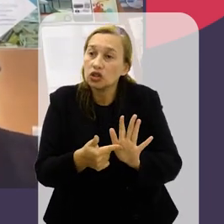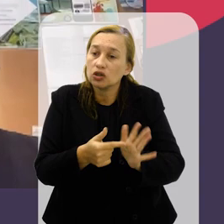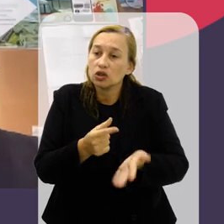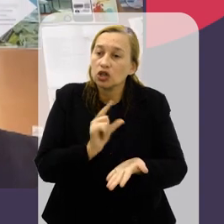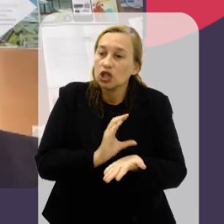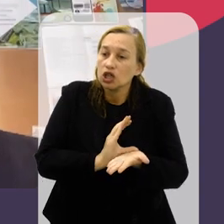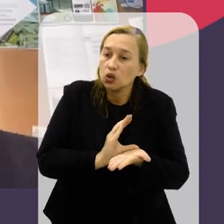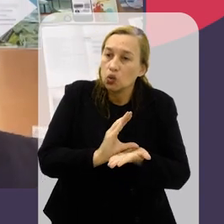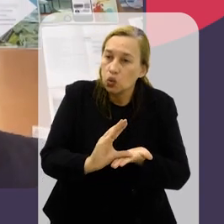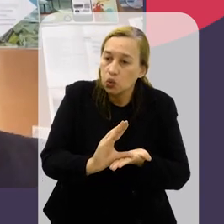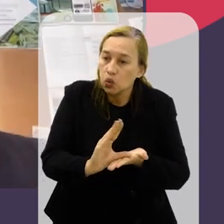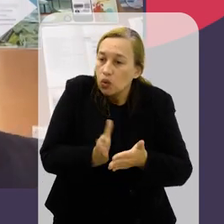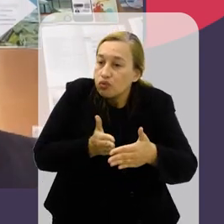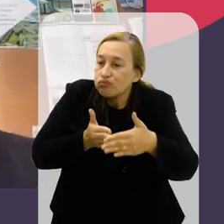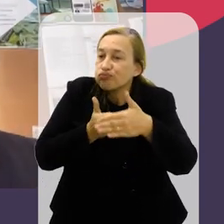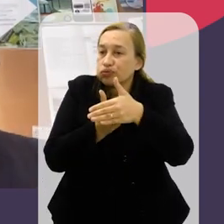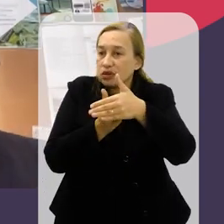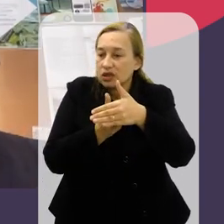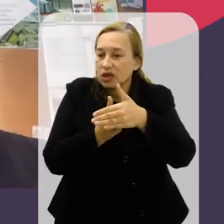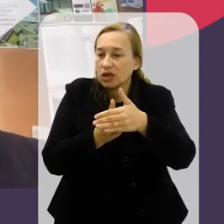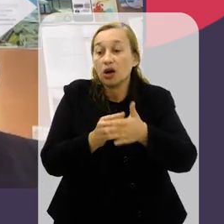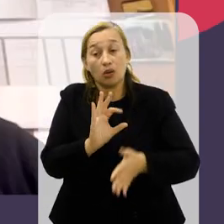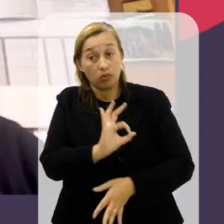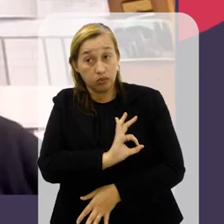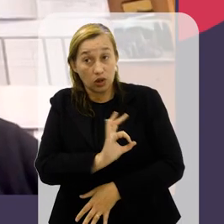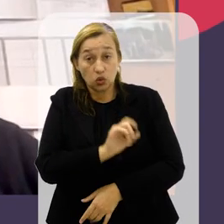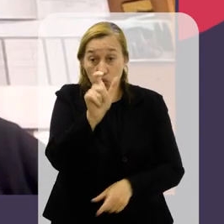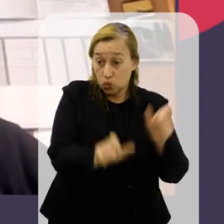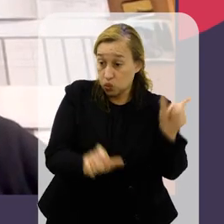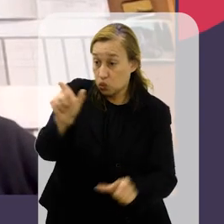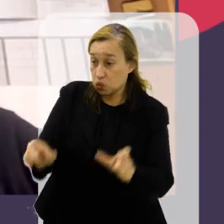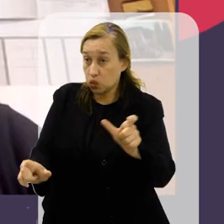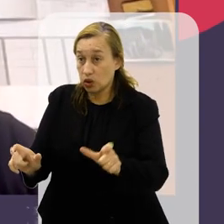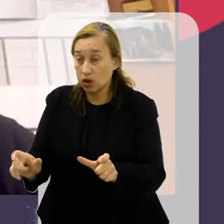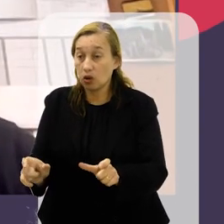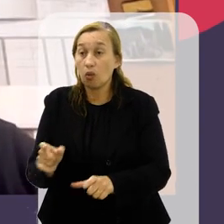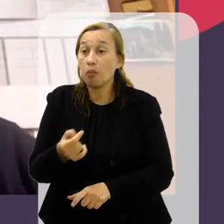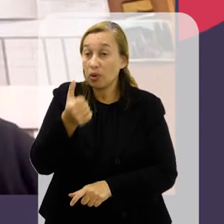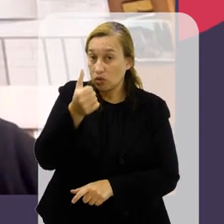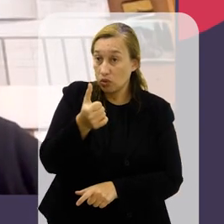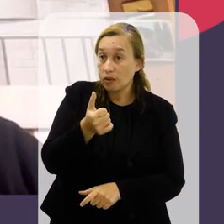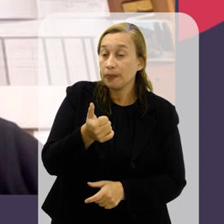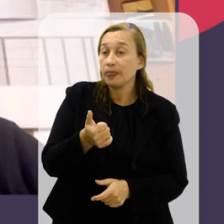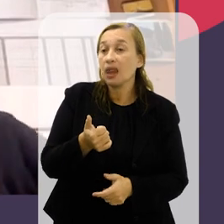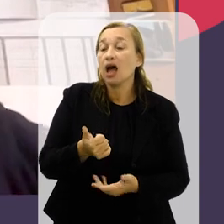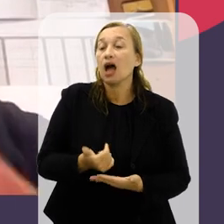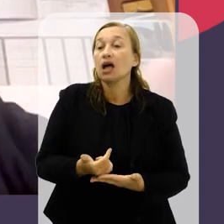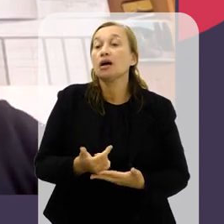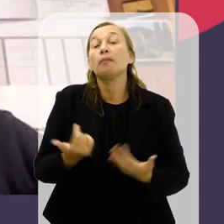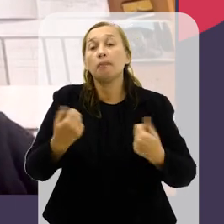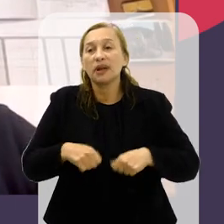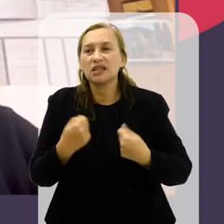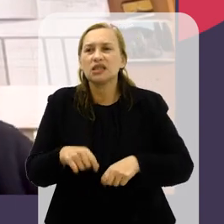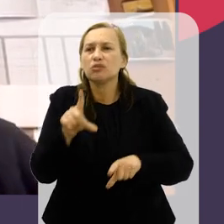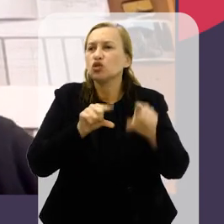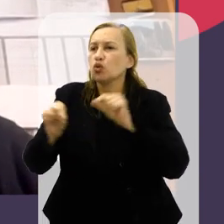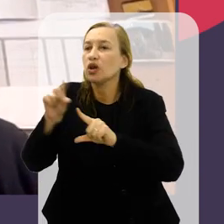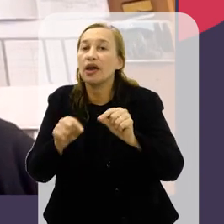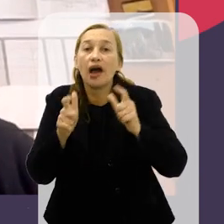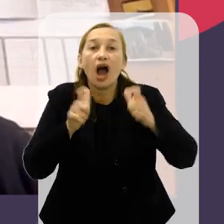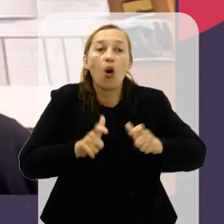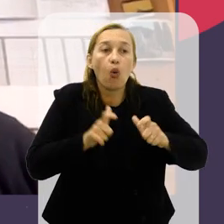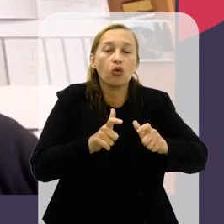dado o fato de que recursos são limitados, inclusive policiamento, há um número de policiais